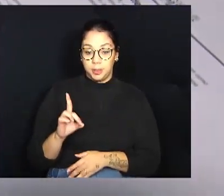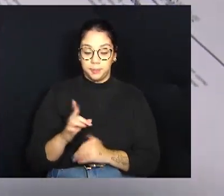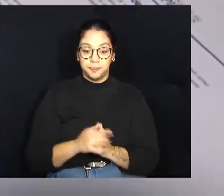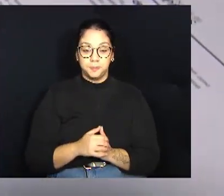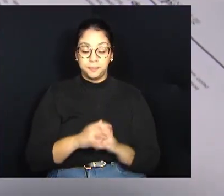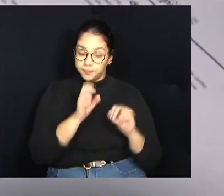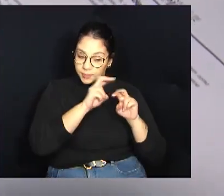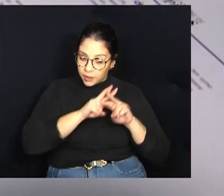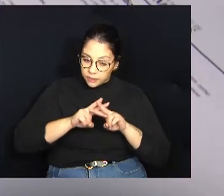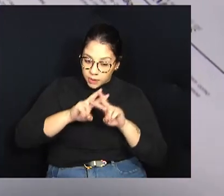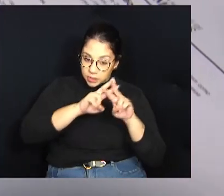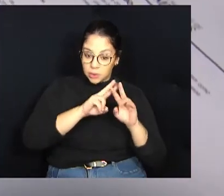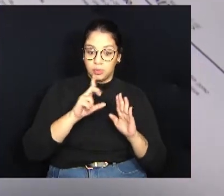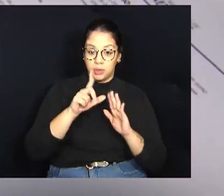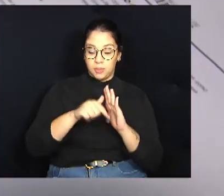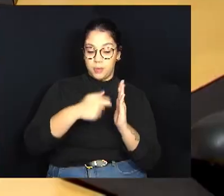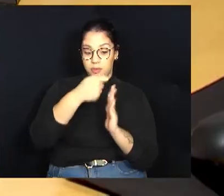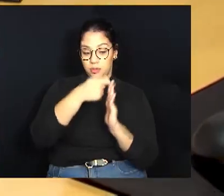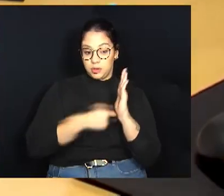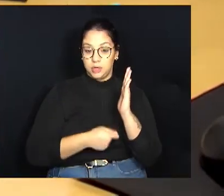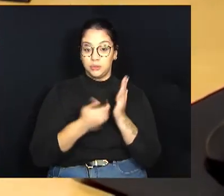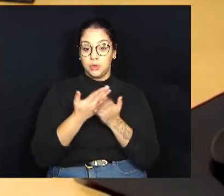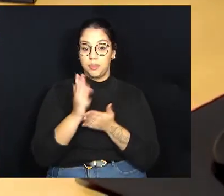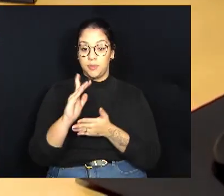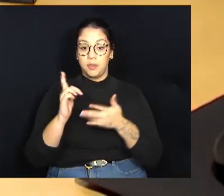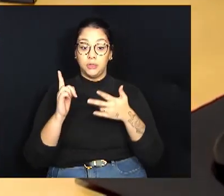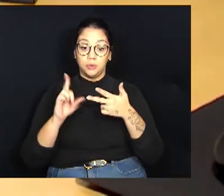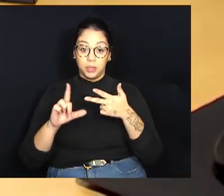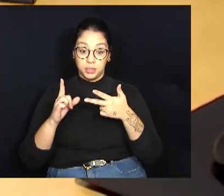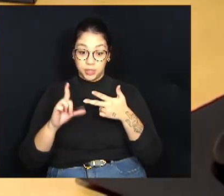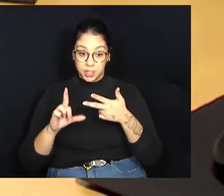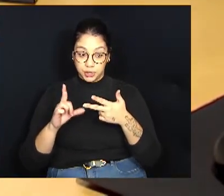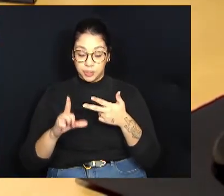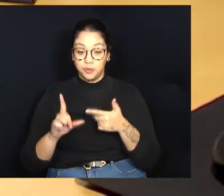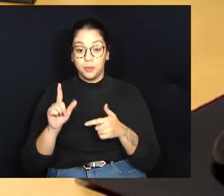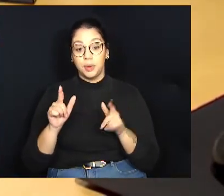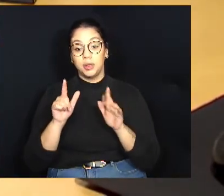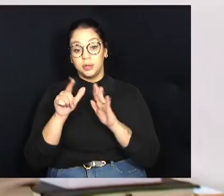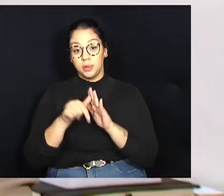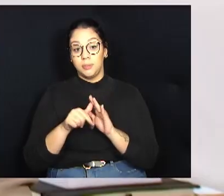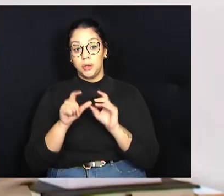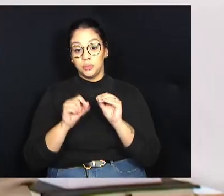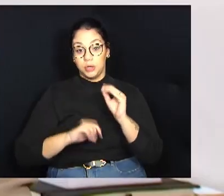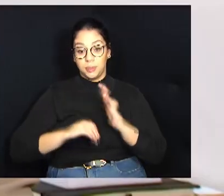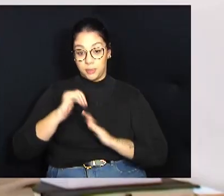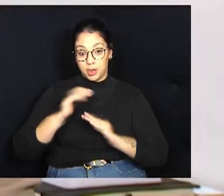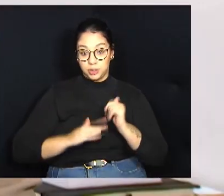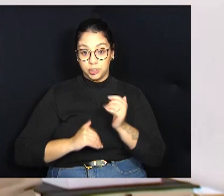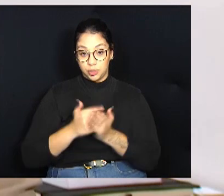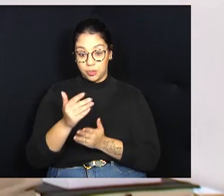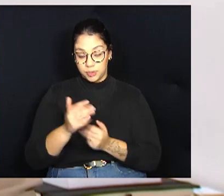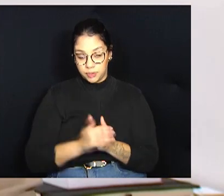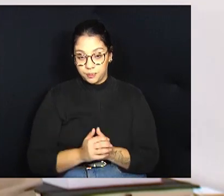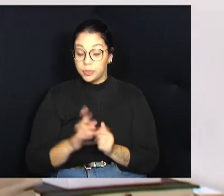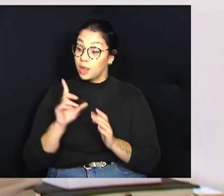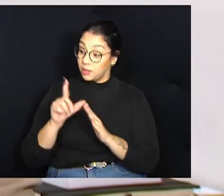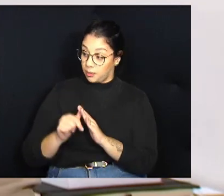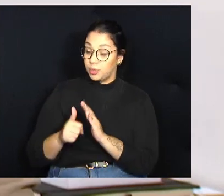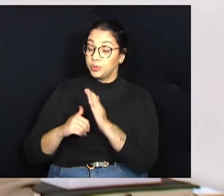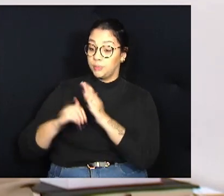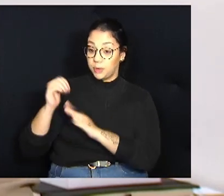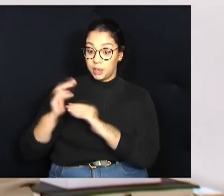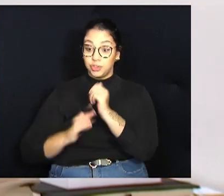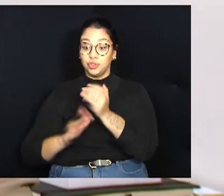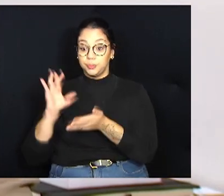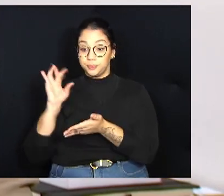texto deve passar por uma aprovação do Legislativo para, enfim, ser aplicada. Parte para a implementação disso, né? Então, a gente